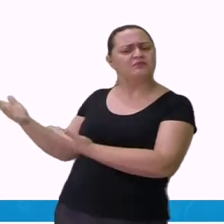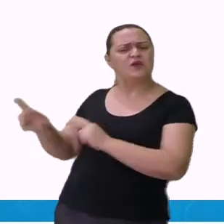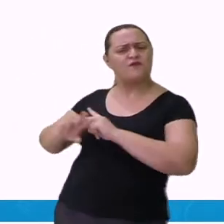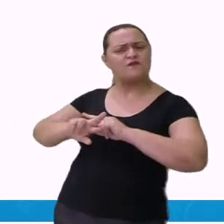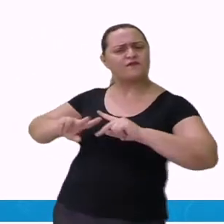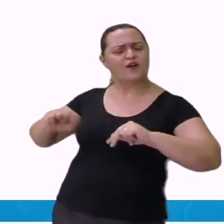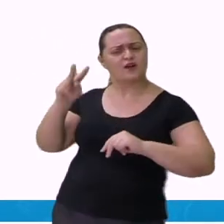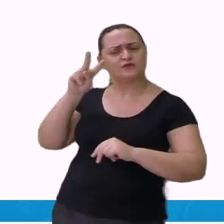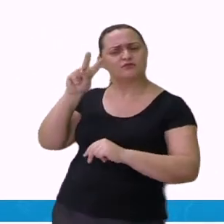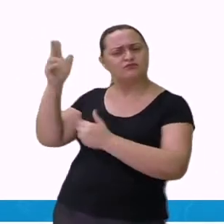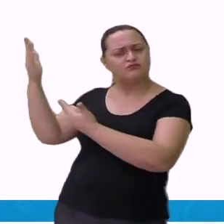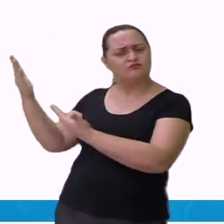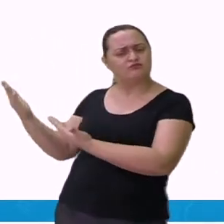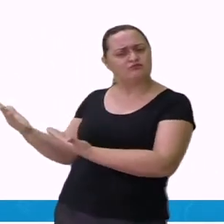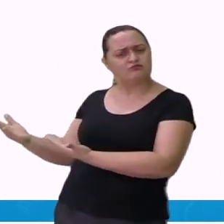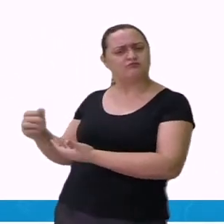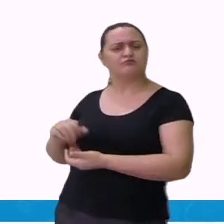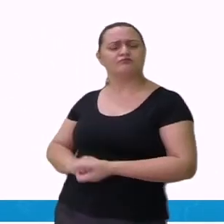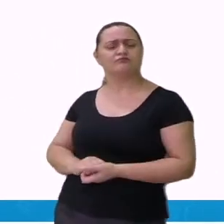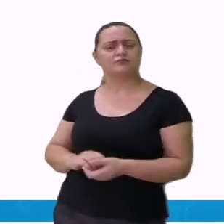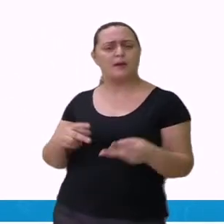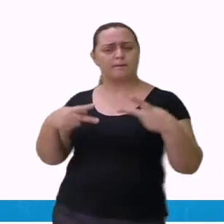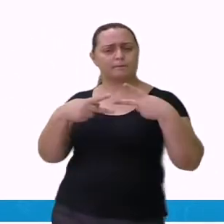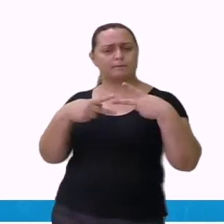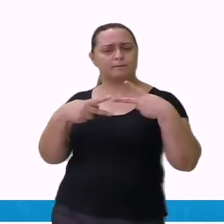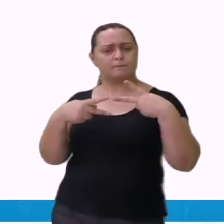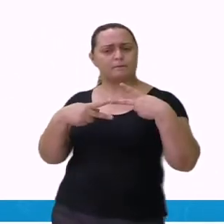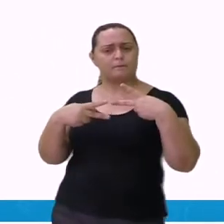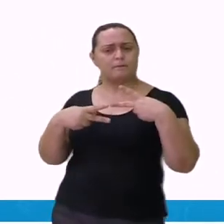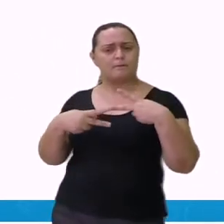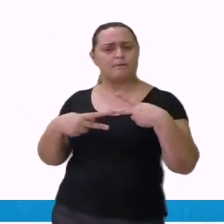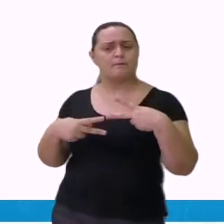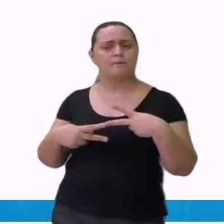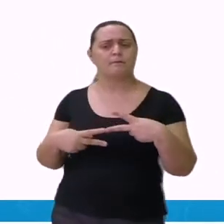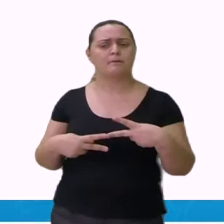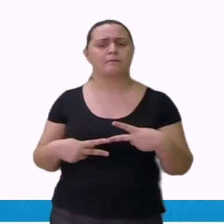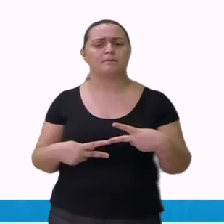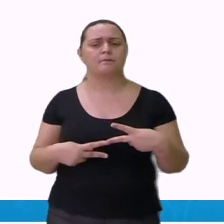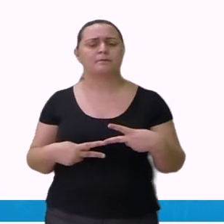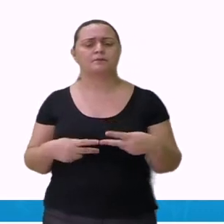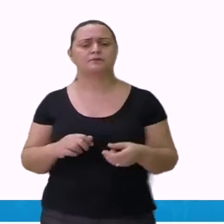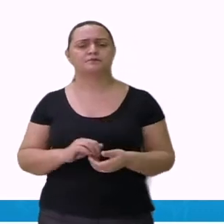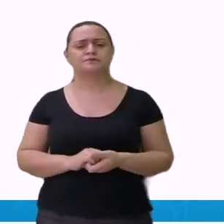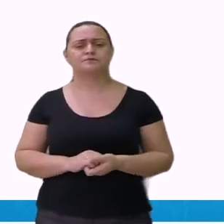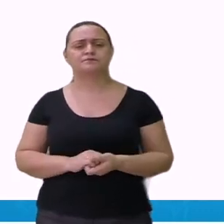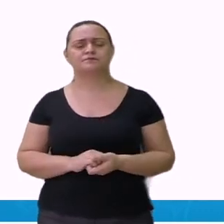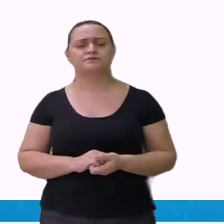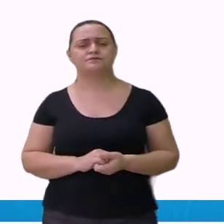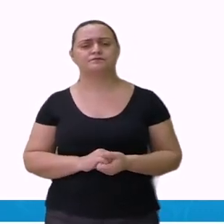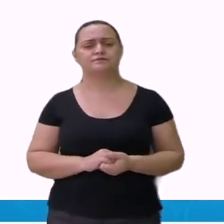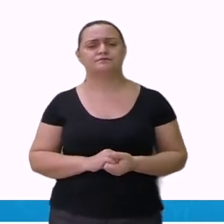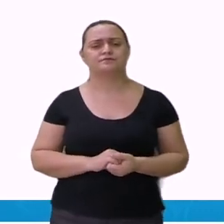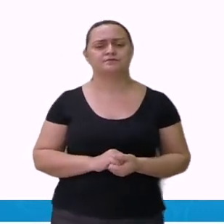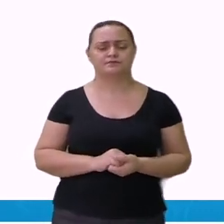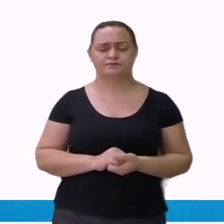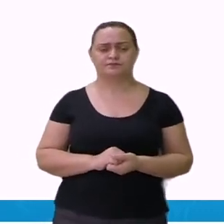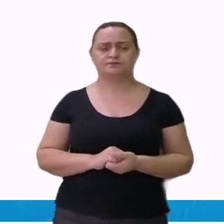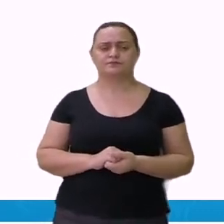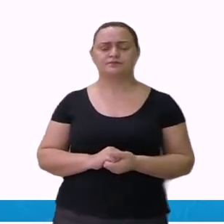até, com, contra, de, desde, em,